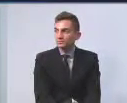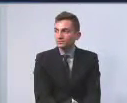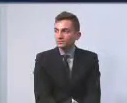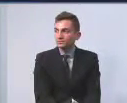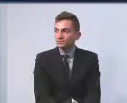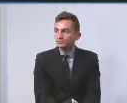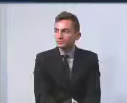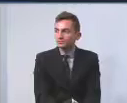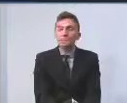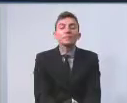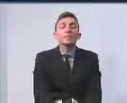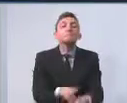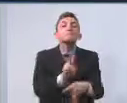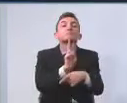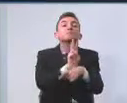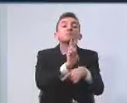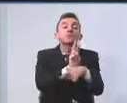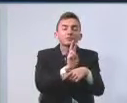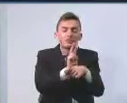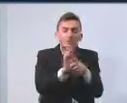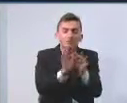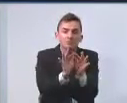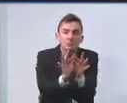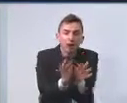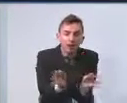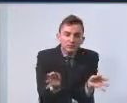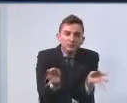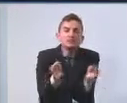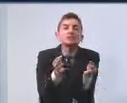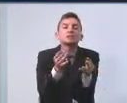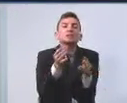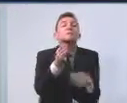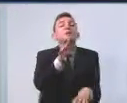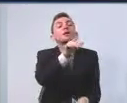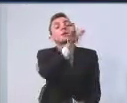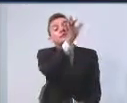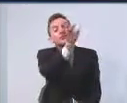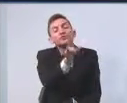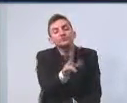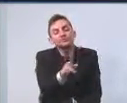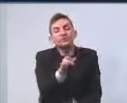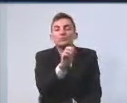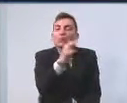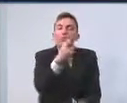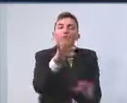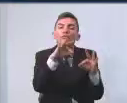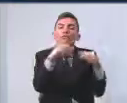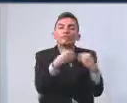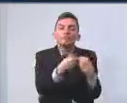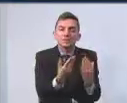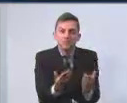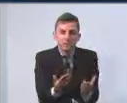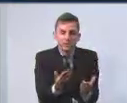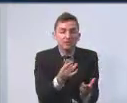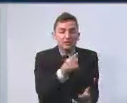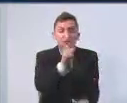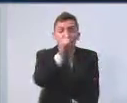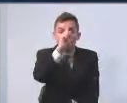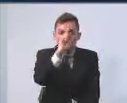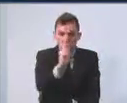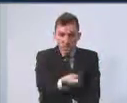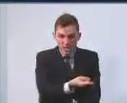Na proteção básica a indivíduos e famílias, 1 milhão